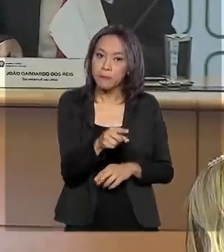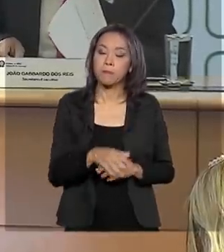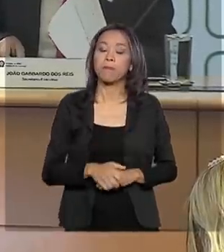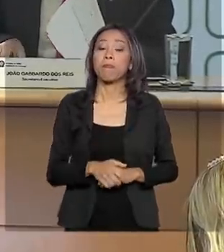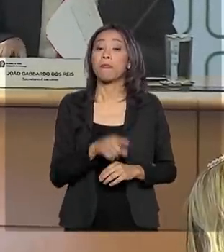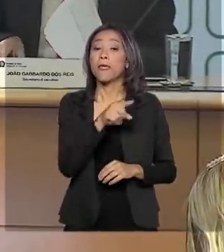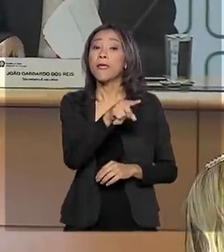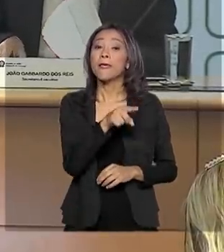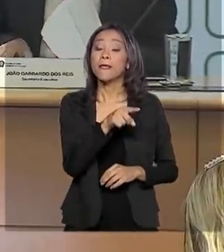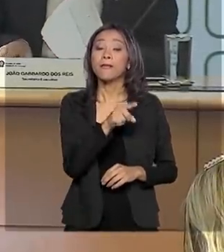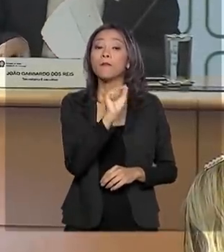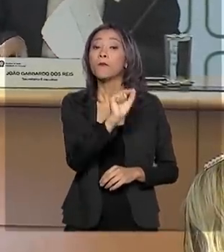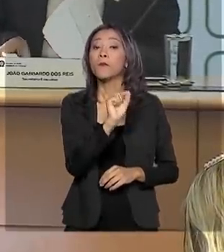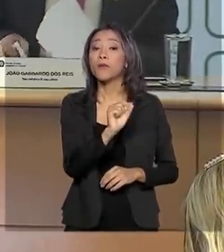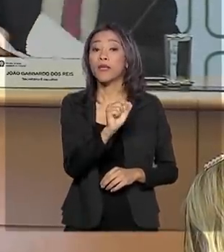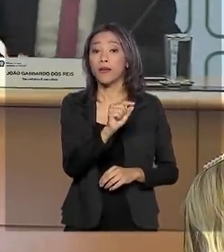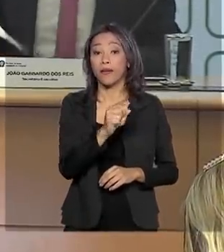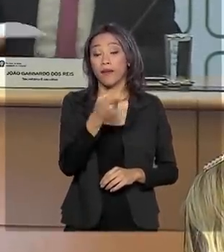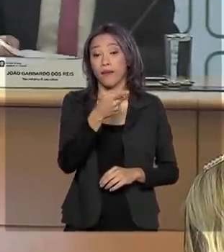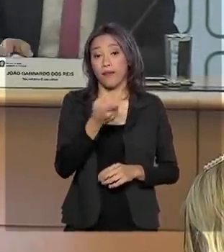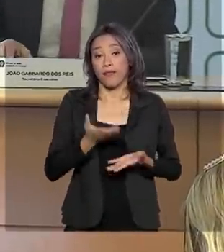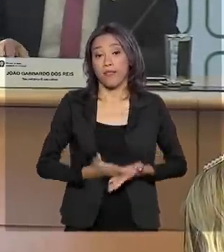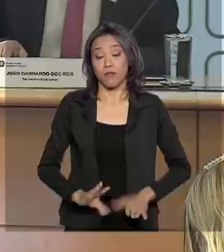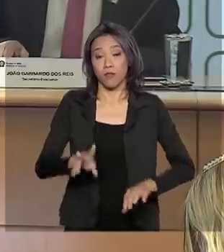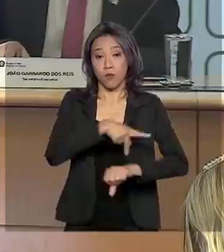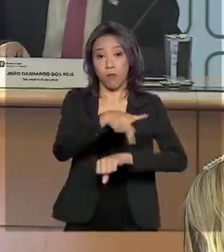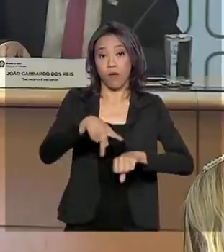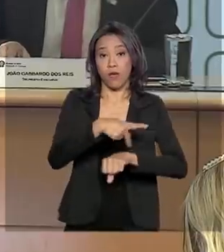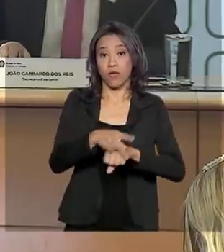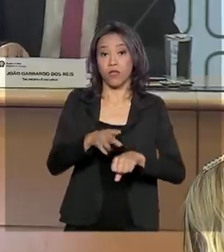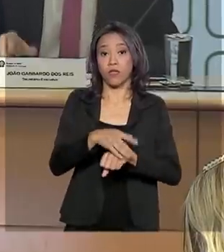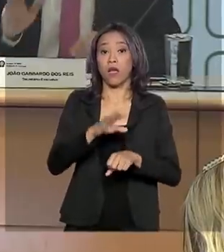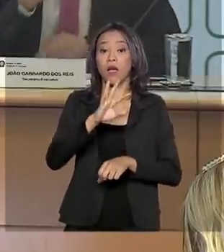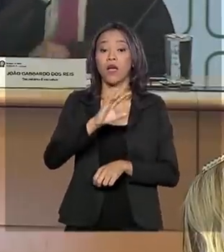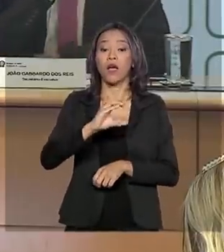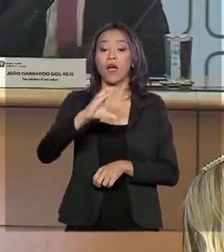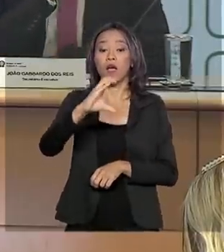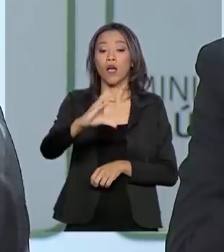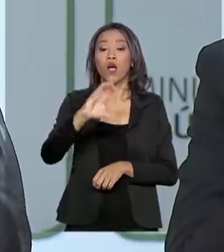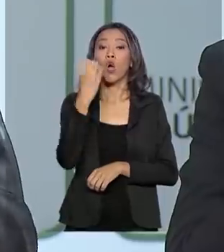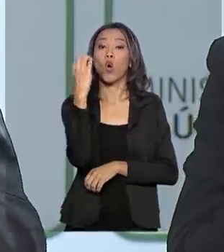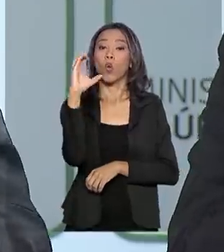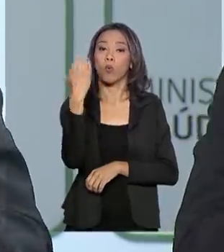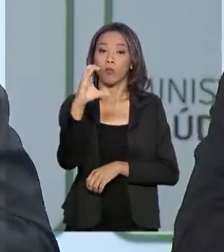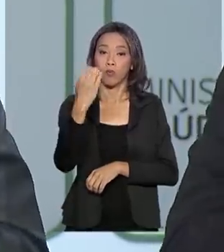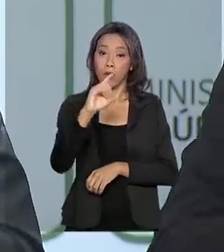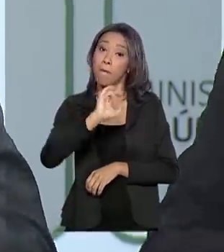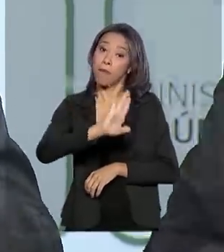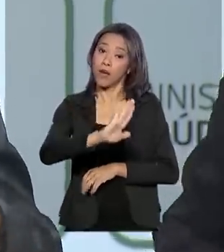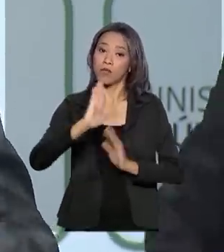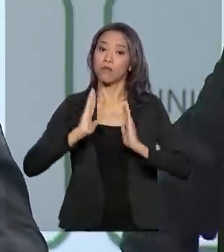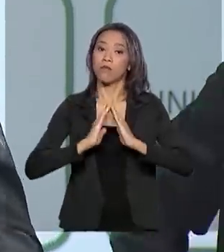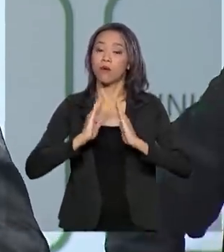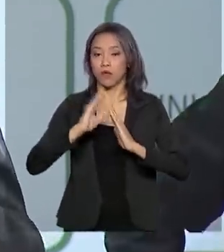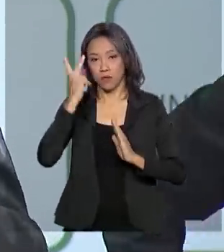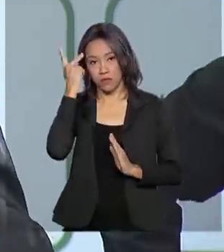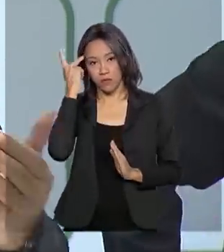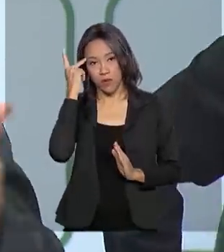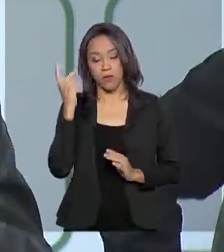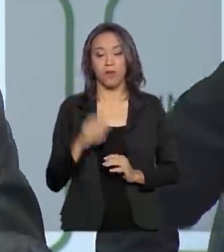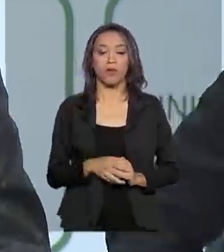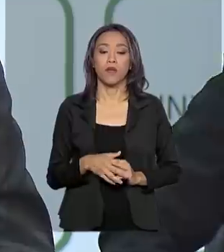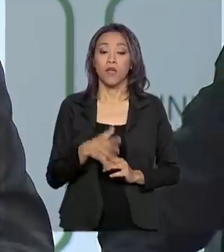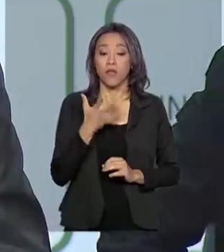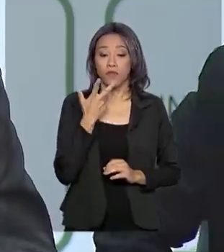Ele é de nacionalidade colombiana, residente em São Paulo. Quando a gente fala que algumas vezes é